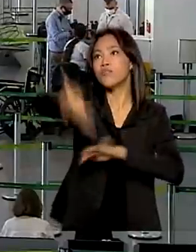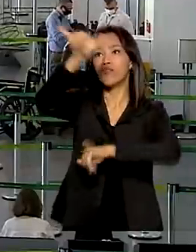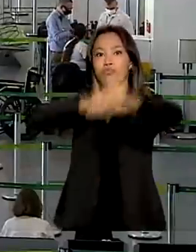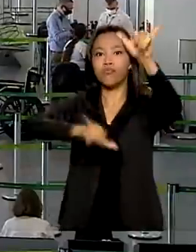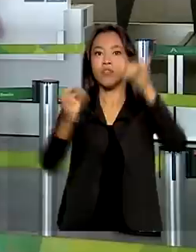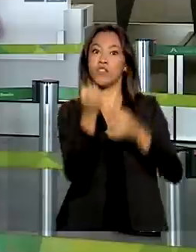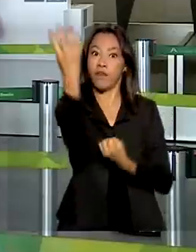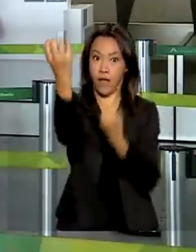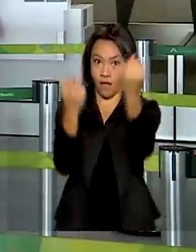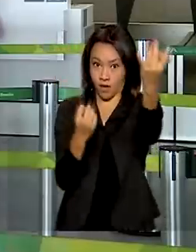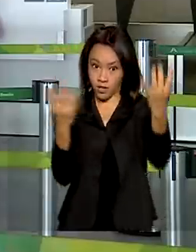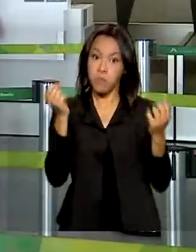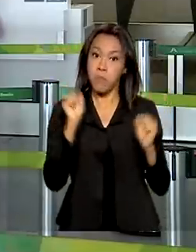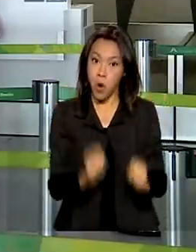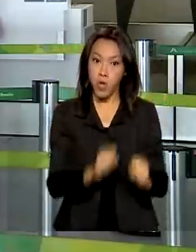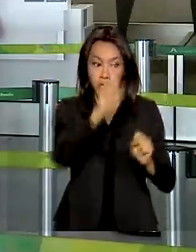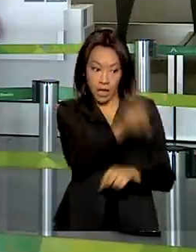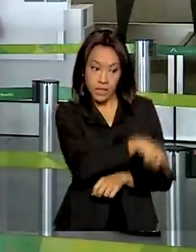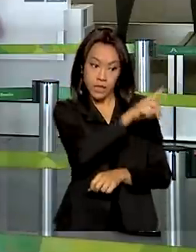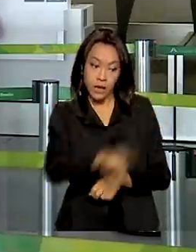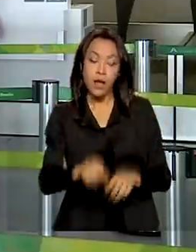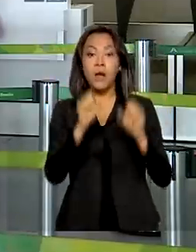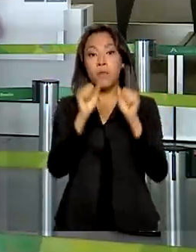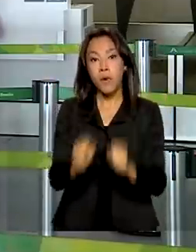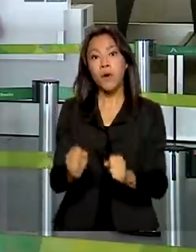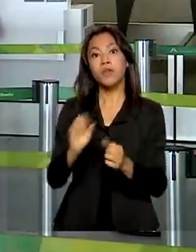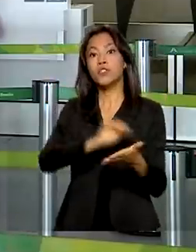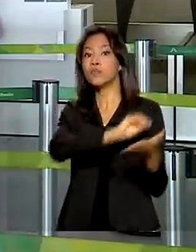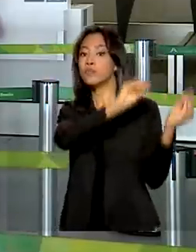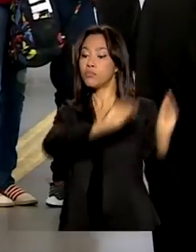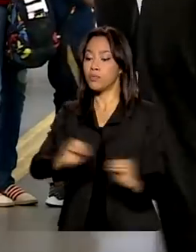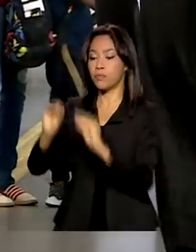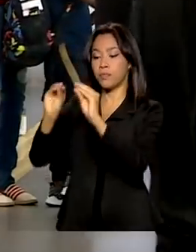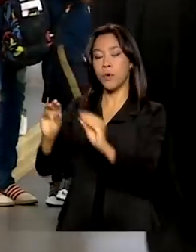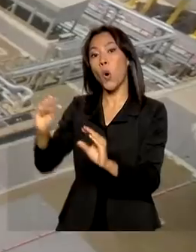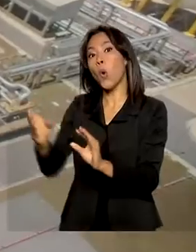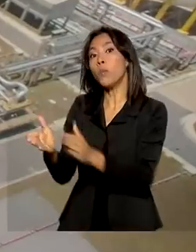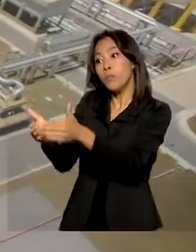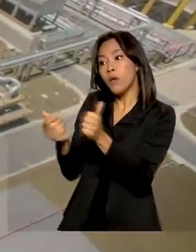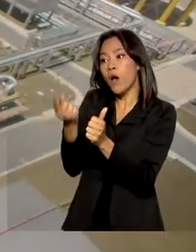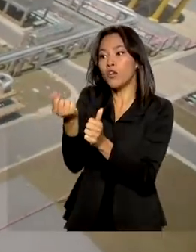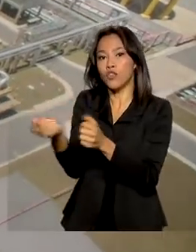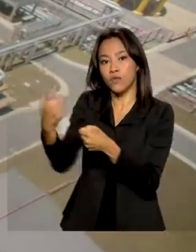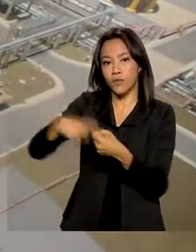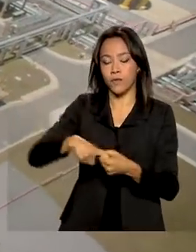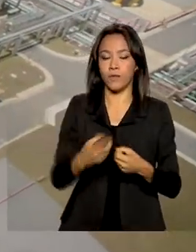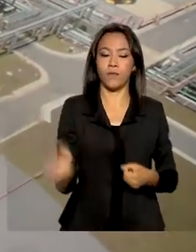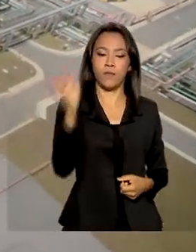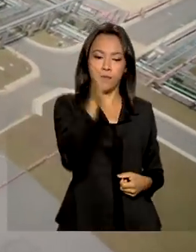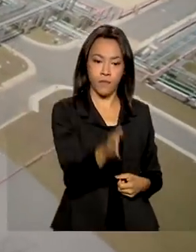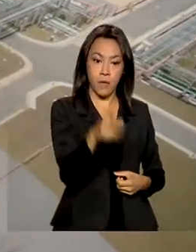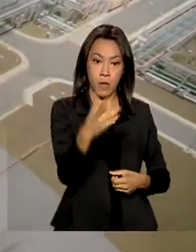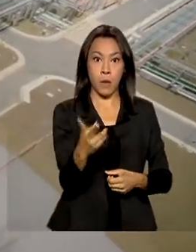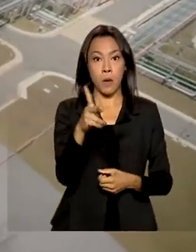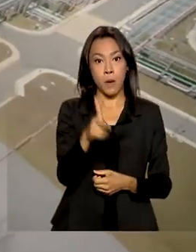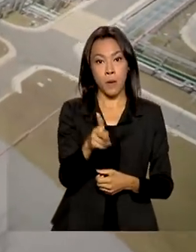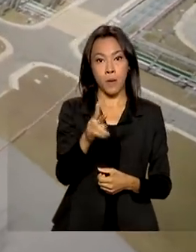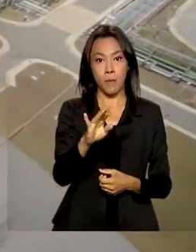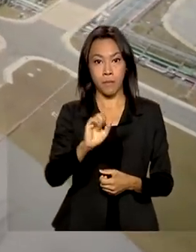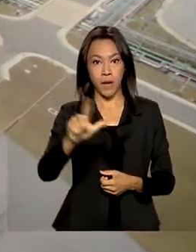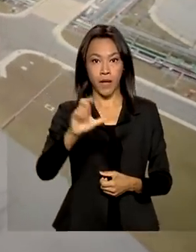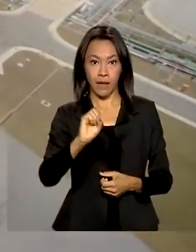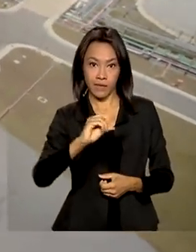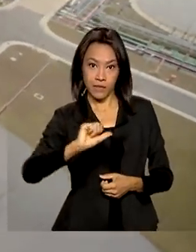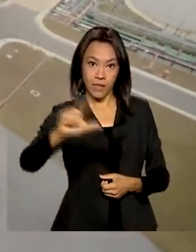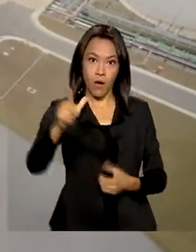cancelarem, remarcarem ou pedirem reembolso de bilhetes. Pré-sal arrecada mais de um bilhão de reais